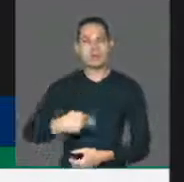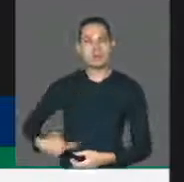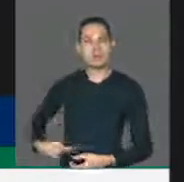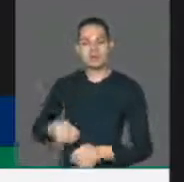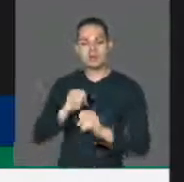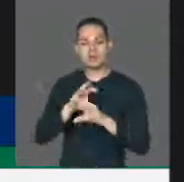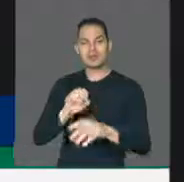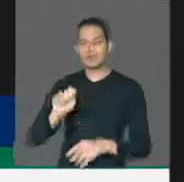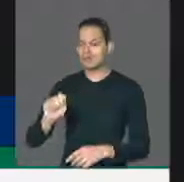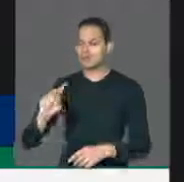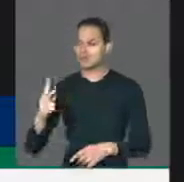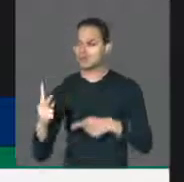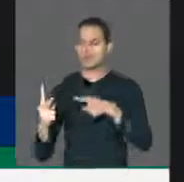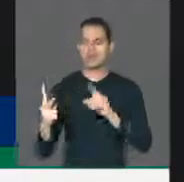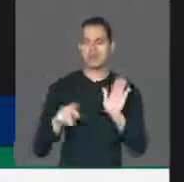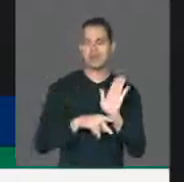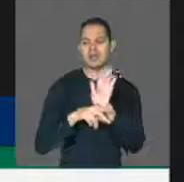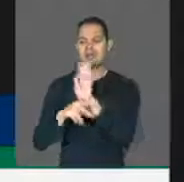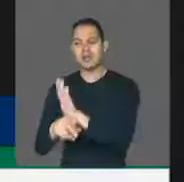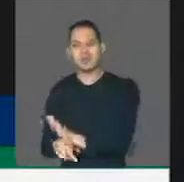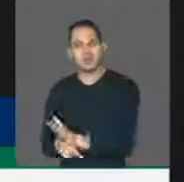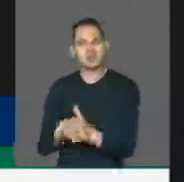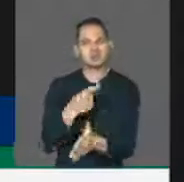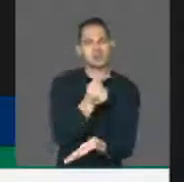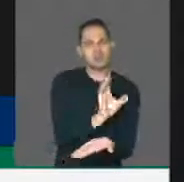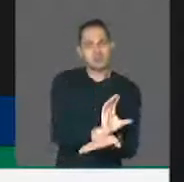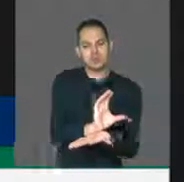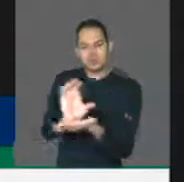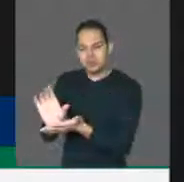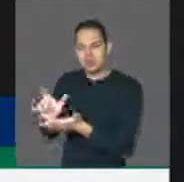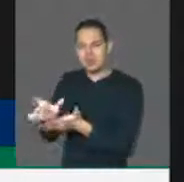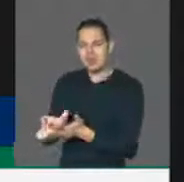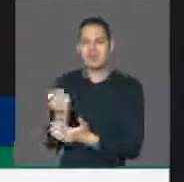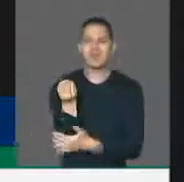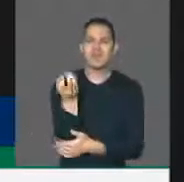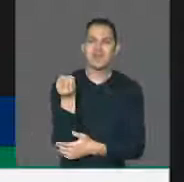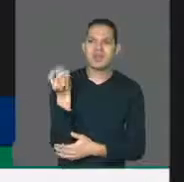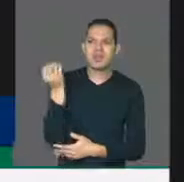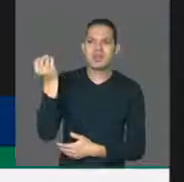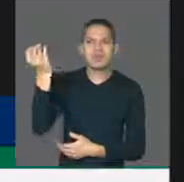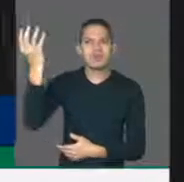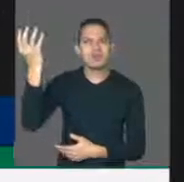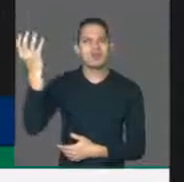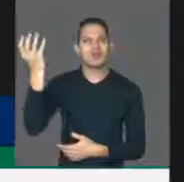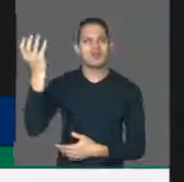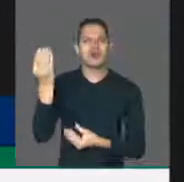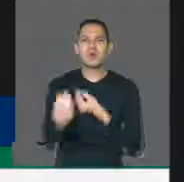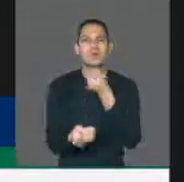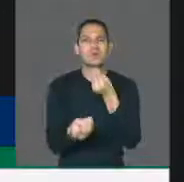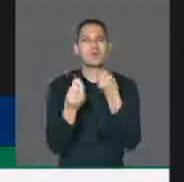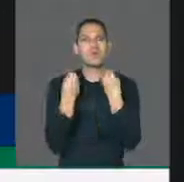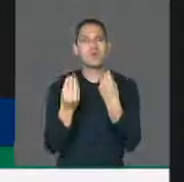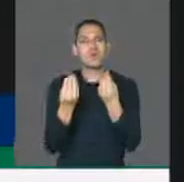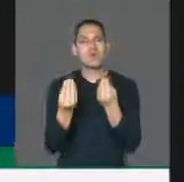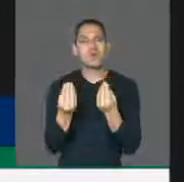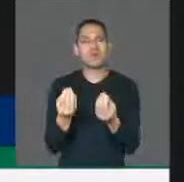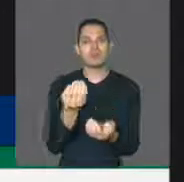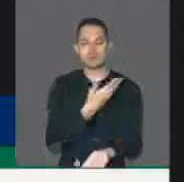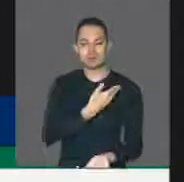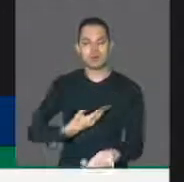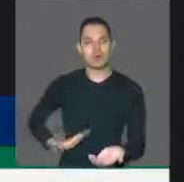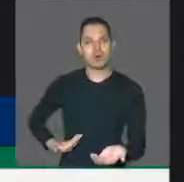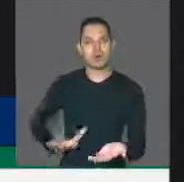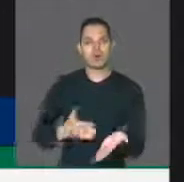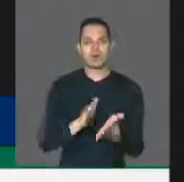ajuda, o patrocínio do governo para poder viajar, não é? Como é que o governo participou disso, dando